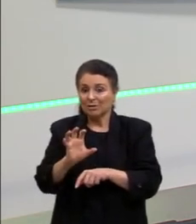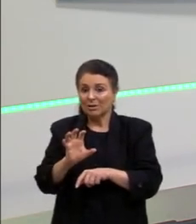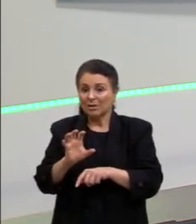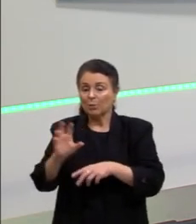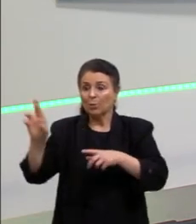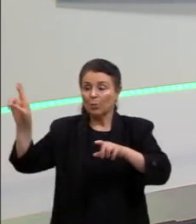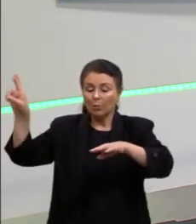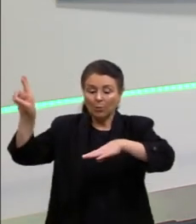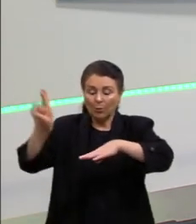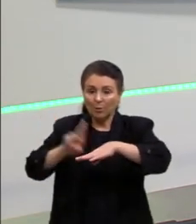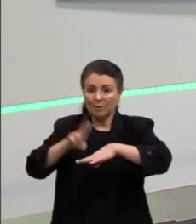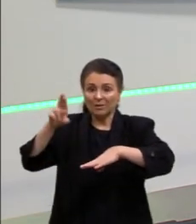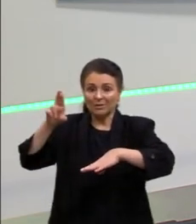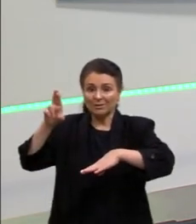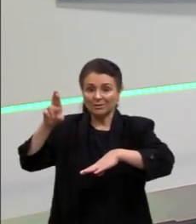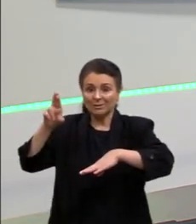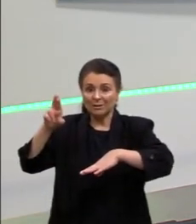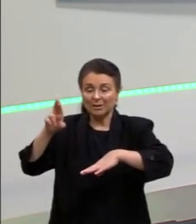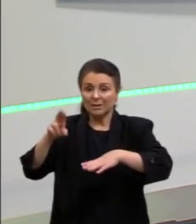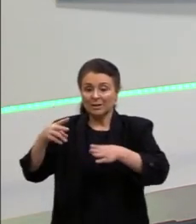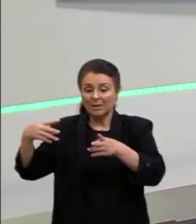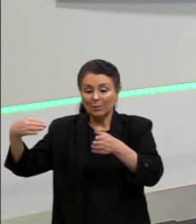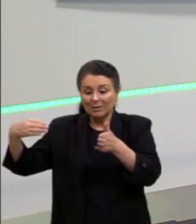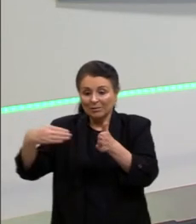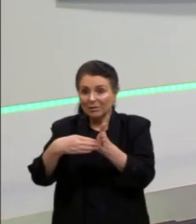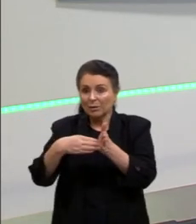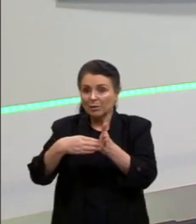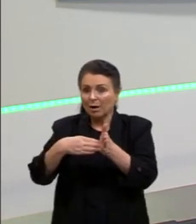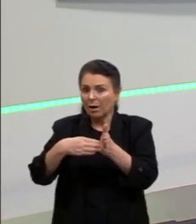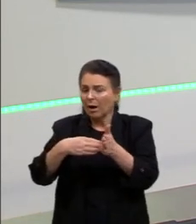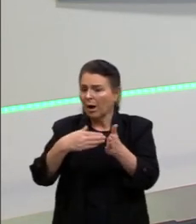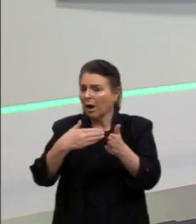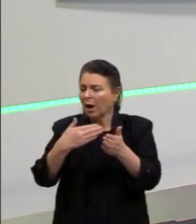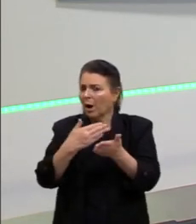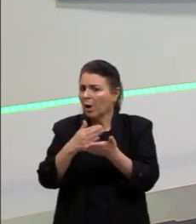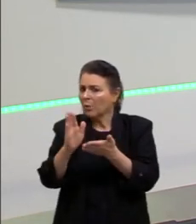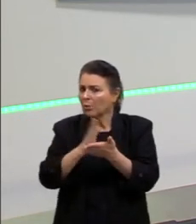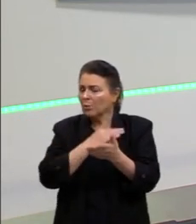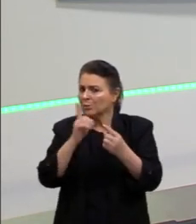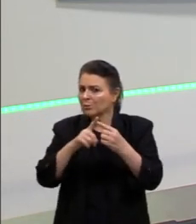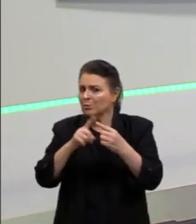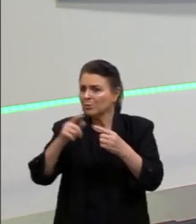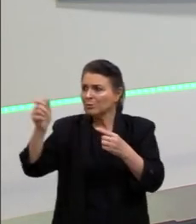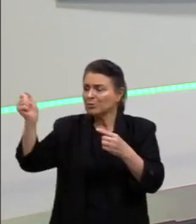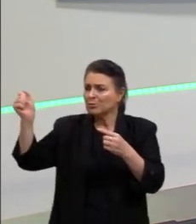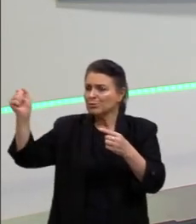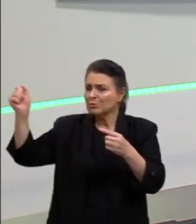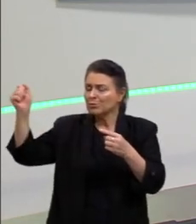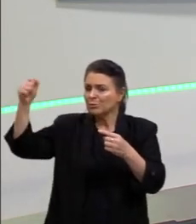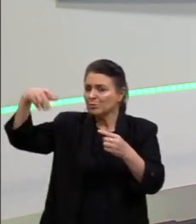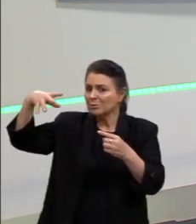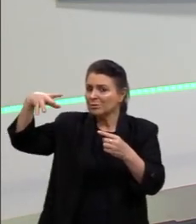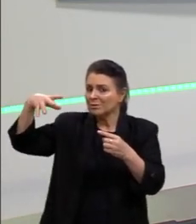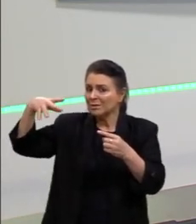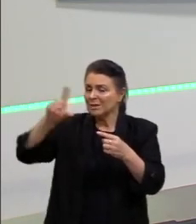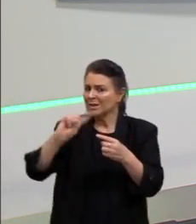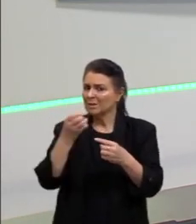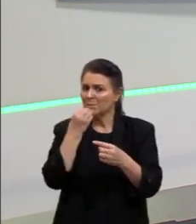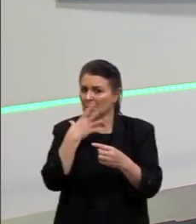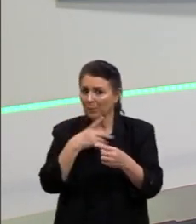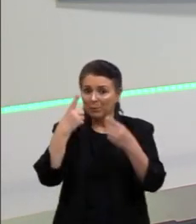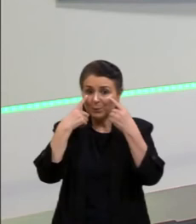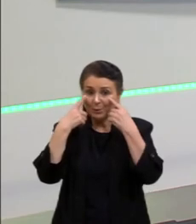filtrar alguns tipos de luzes de celulares, computadores, que são nocivas para o nosso olho. Ele filtra.